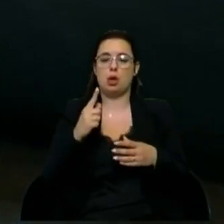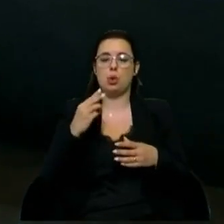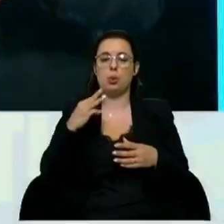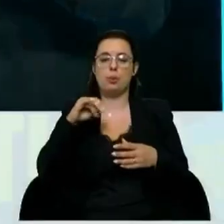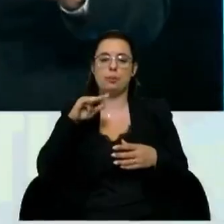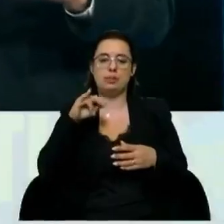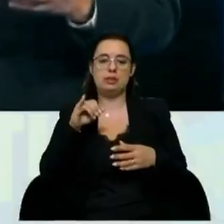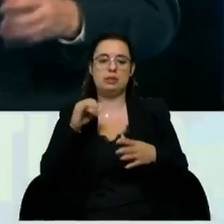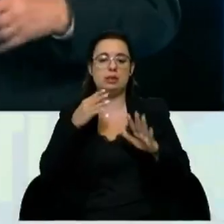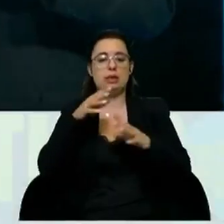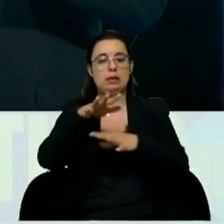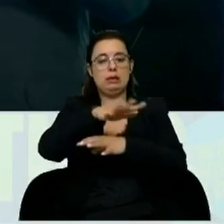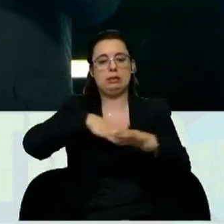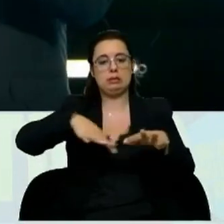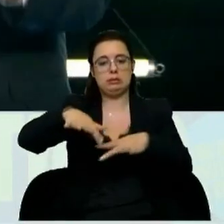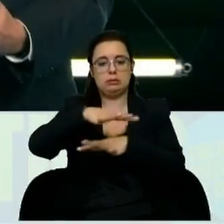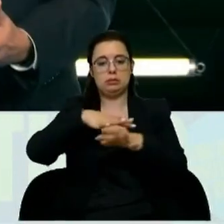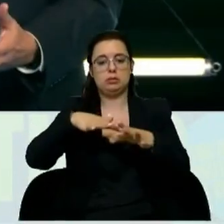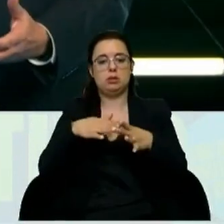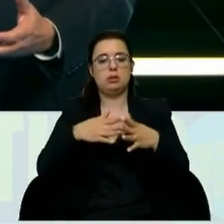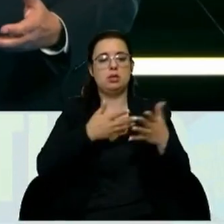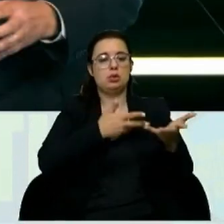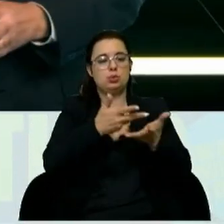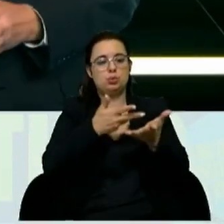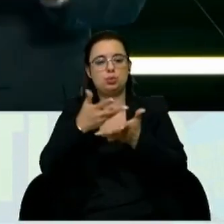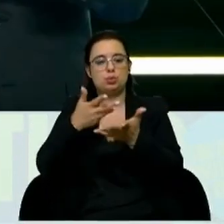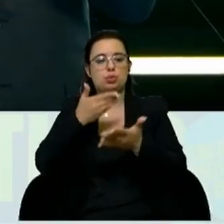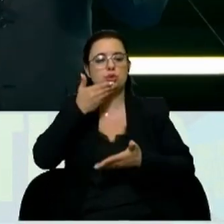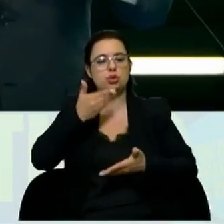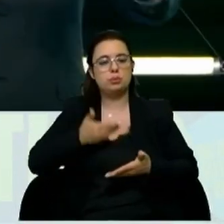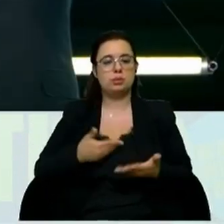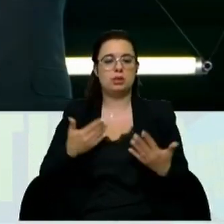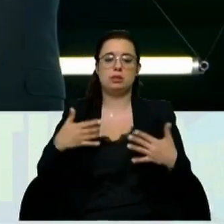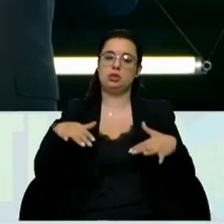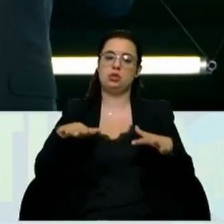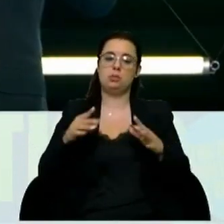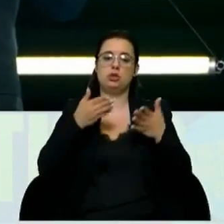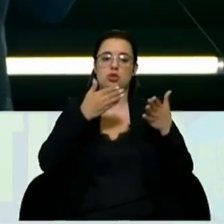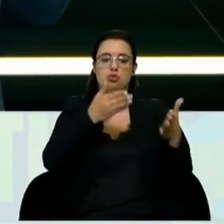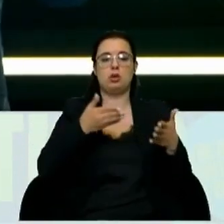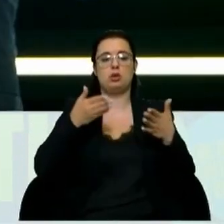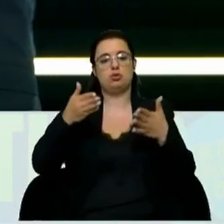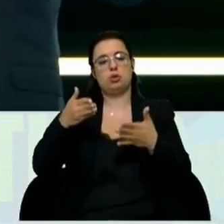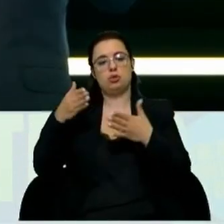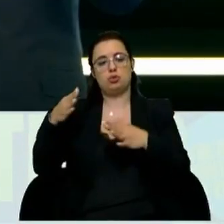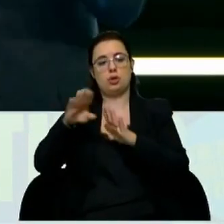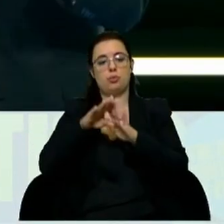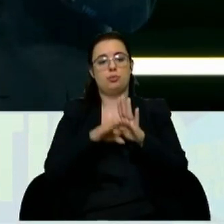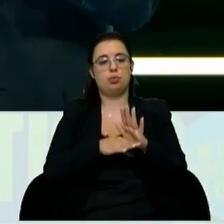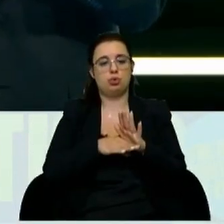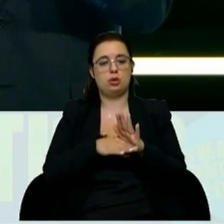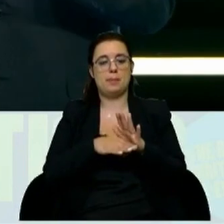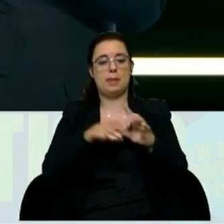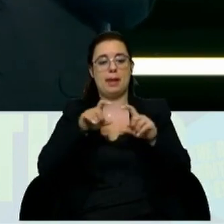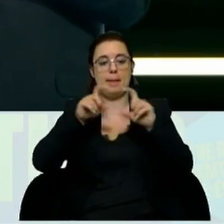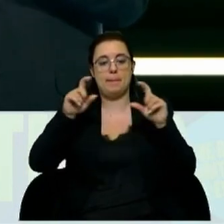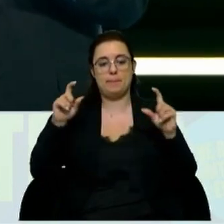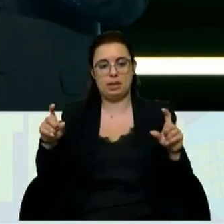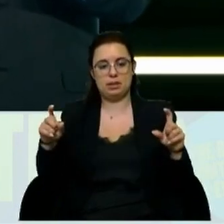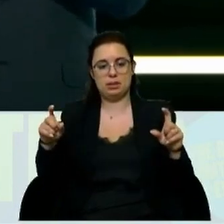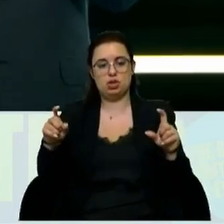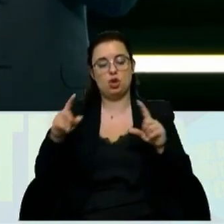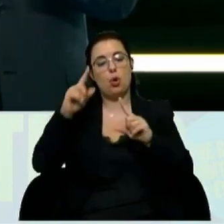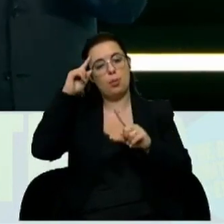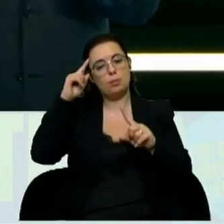que permitissem que, entre eles, não só trocar experiências, mas também ajudar o próprio programa, ajudar as empresas para que